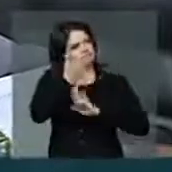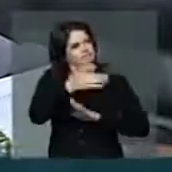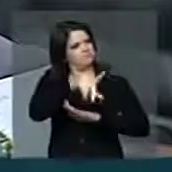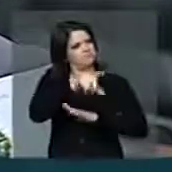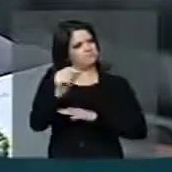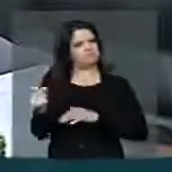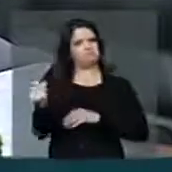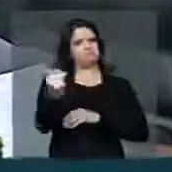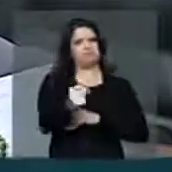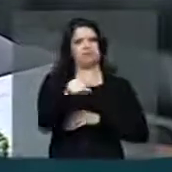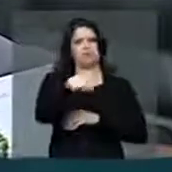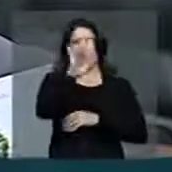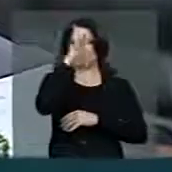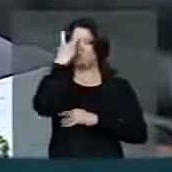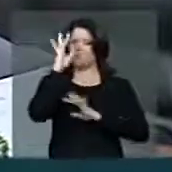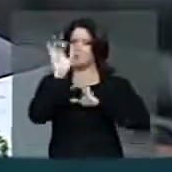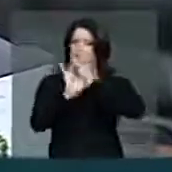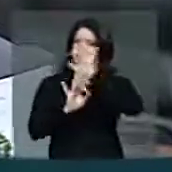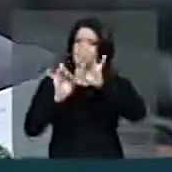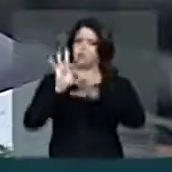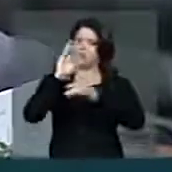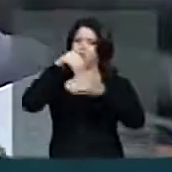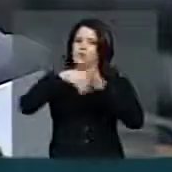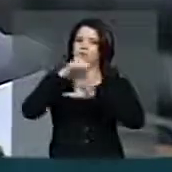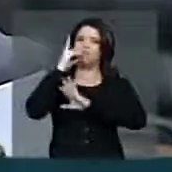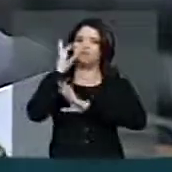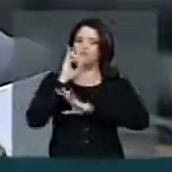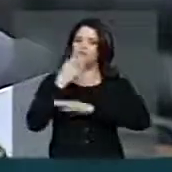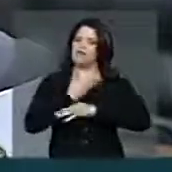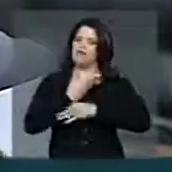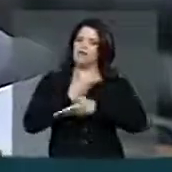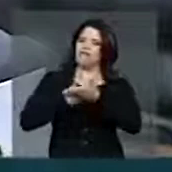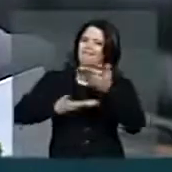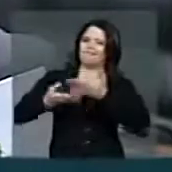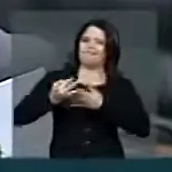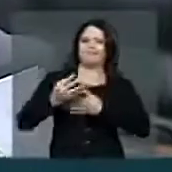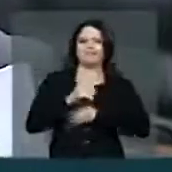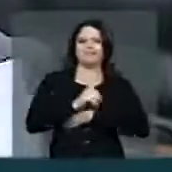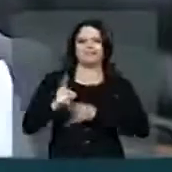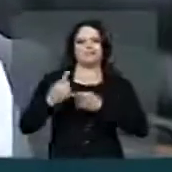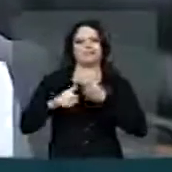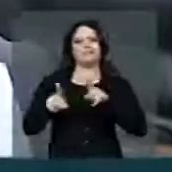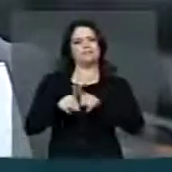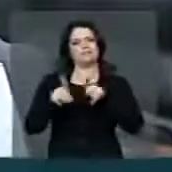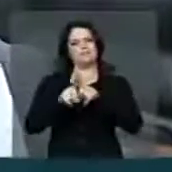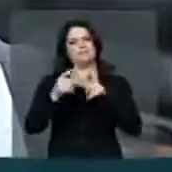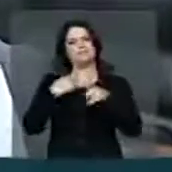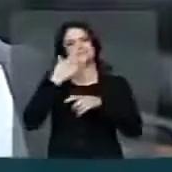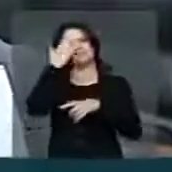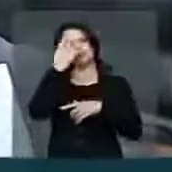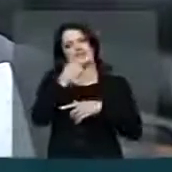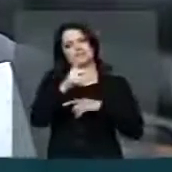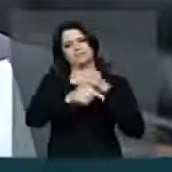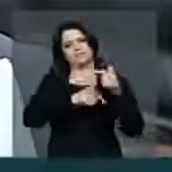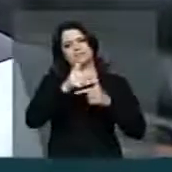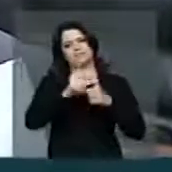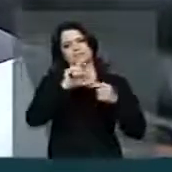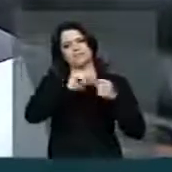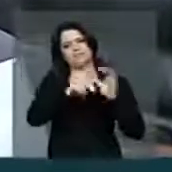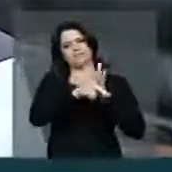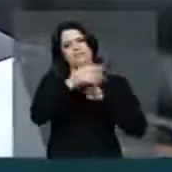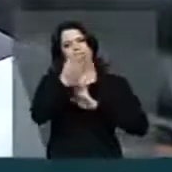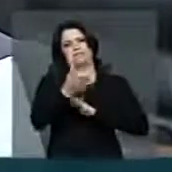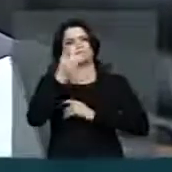porque mandou para cá um excepcional deputado, não é só pela amizade que tem a Vossa Excelência, mas pelo reconhecimento do trabalho que o